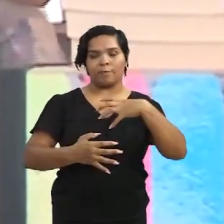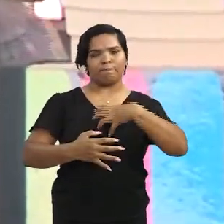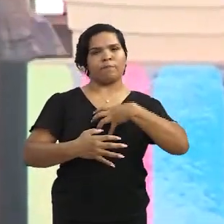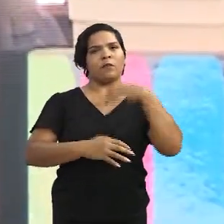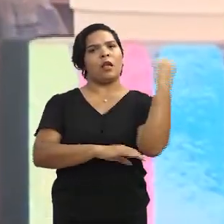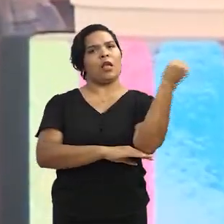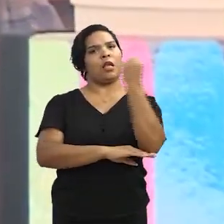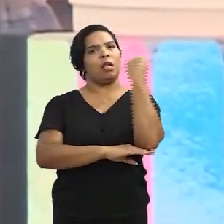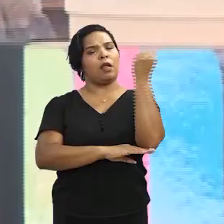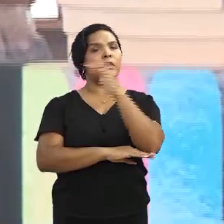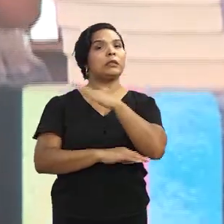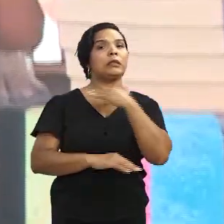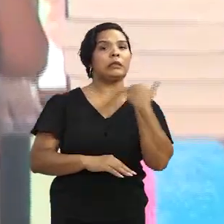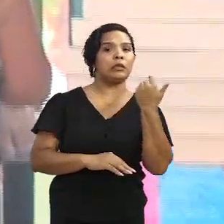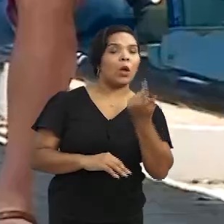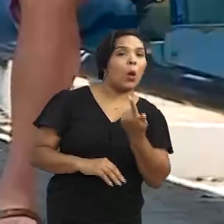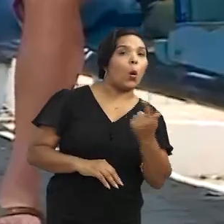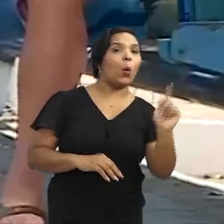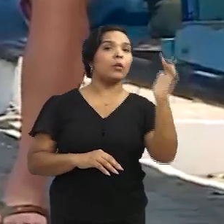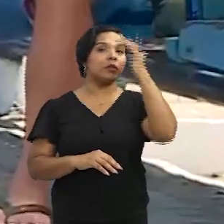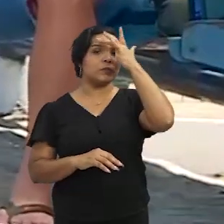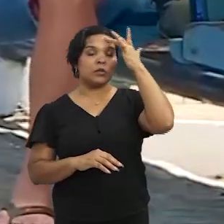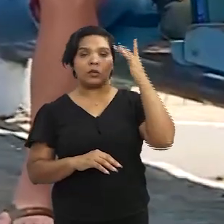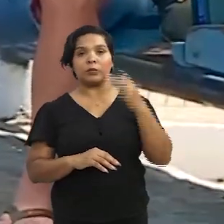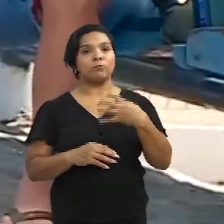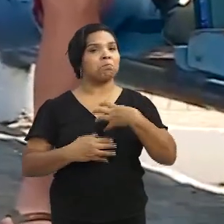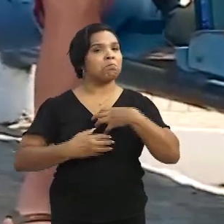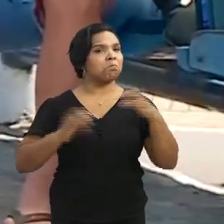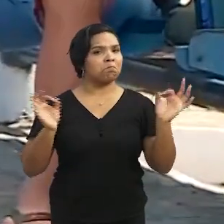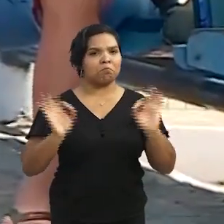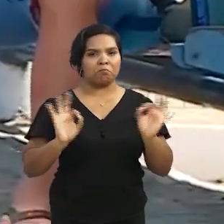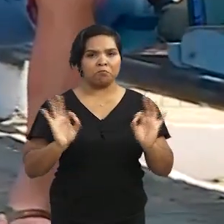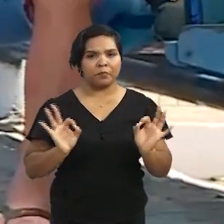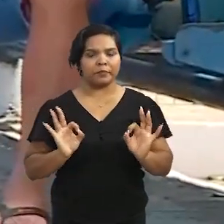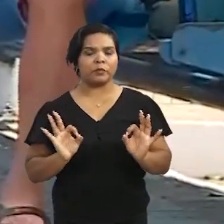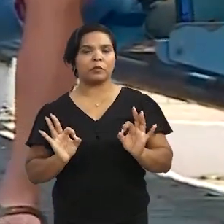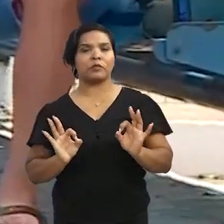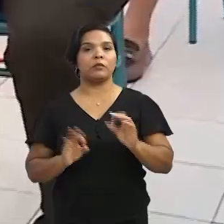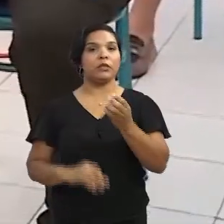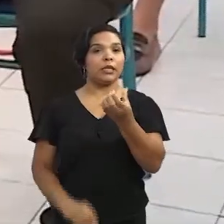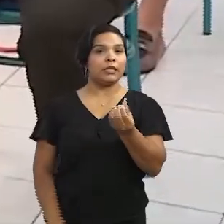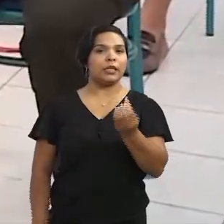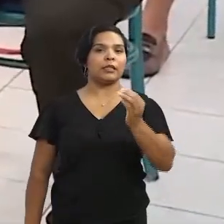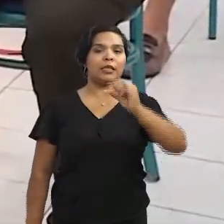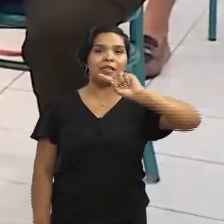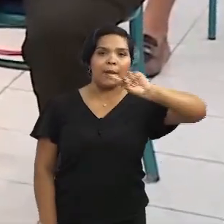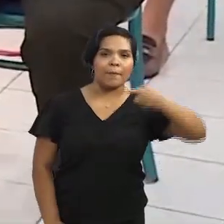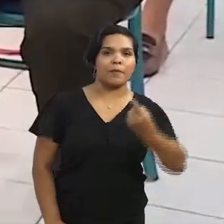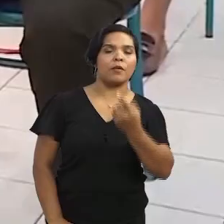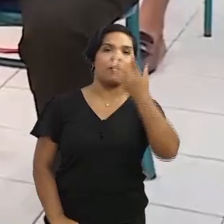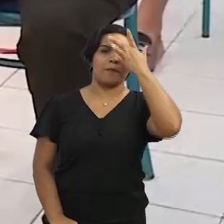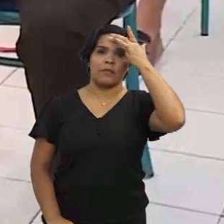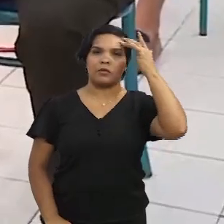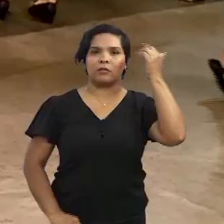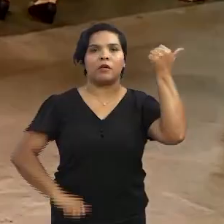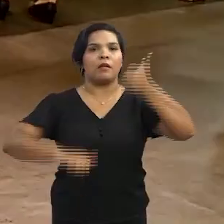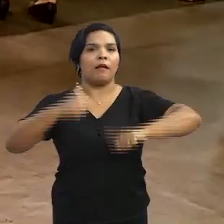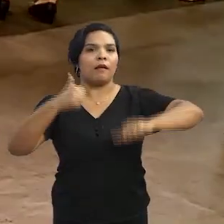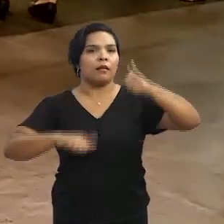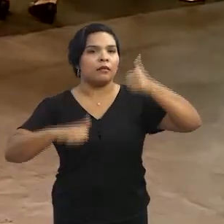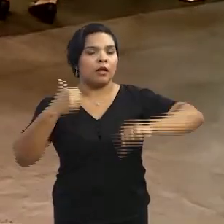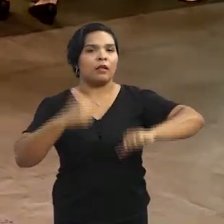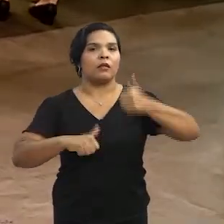sintomas graves chegando a óbito, enquanto outras são assintomáticas. Cerca de 60 mil pessoas foram